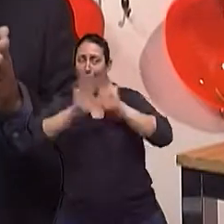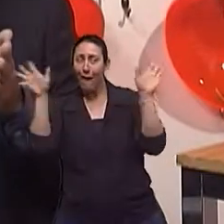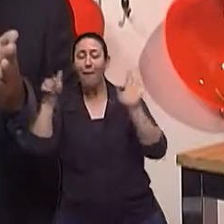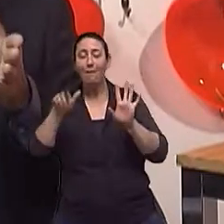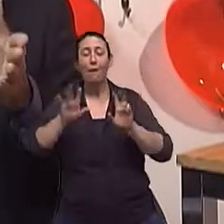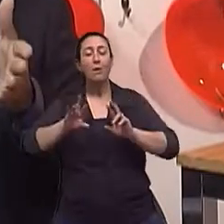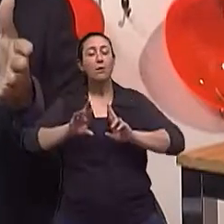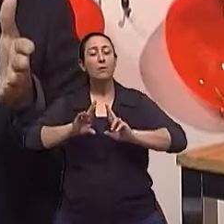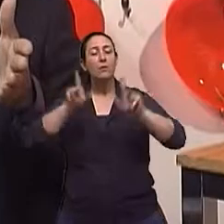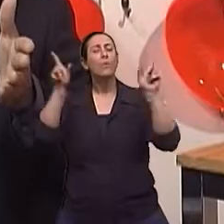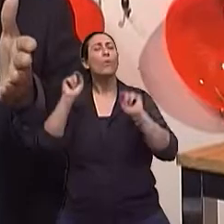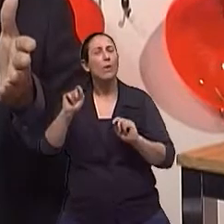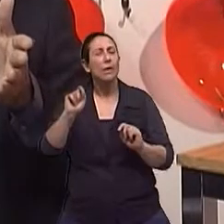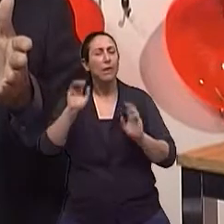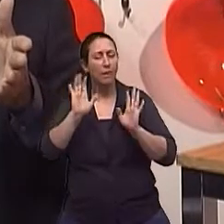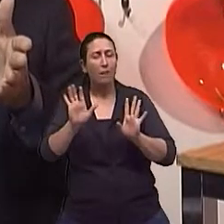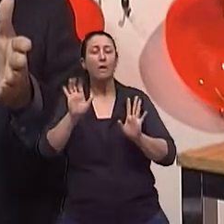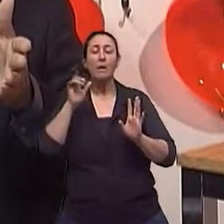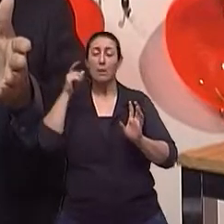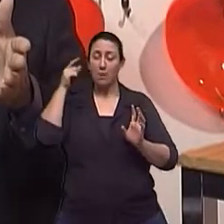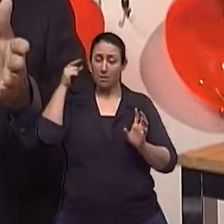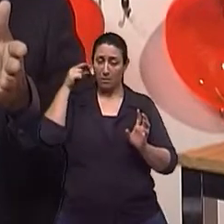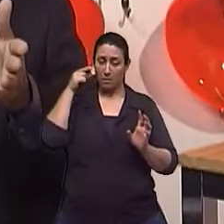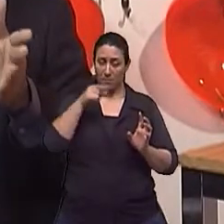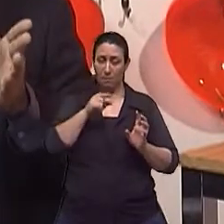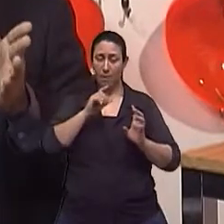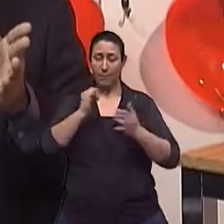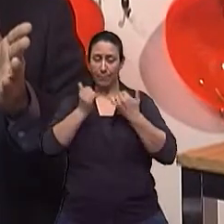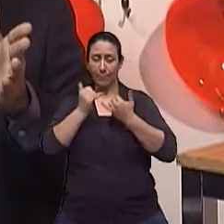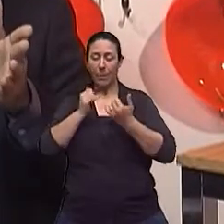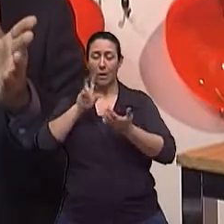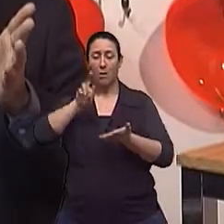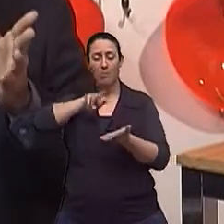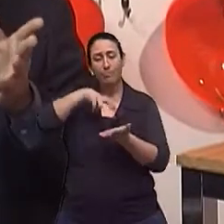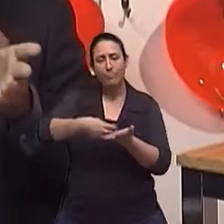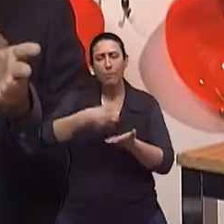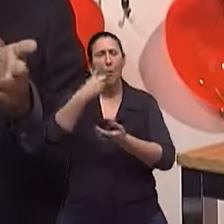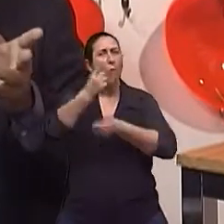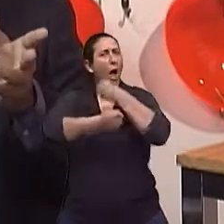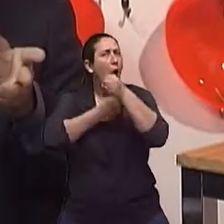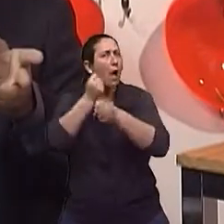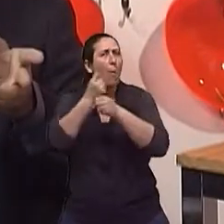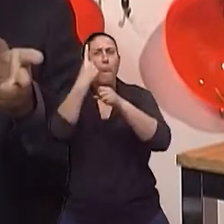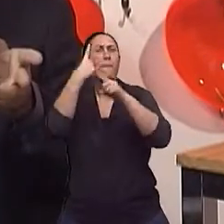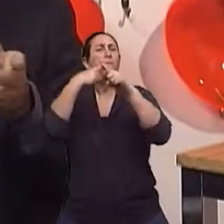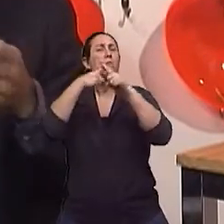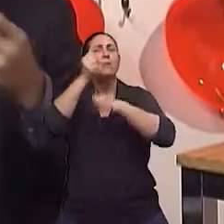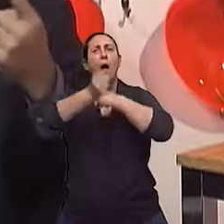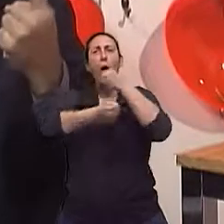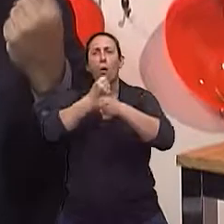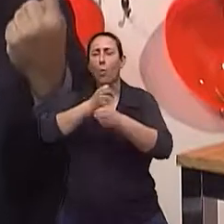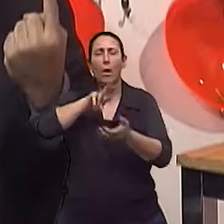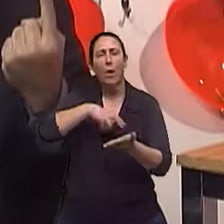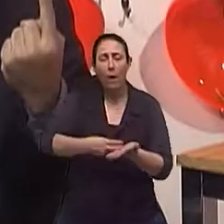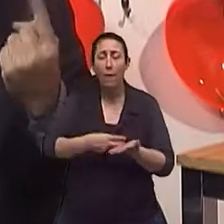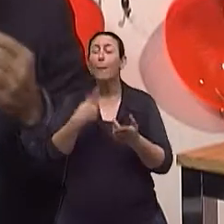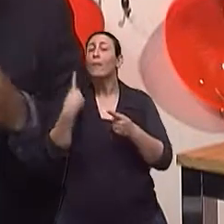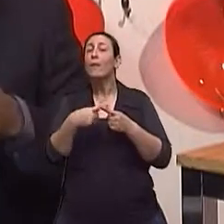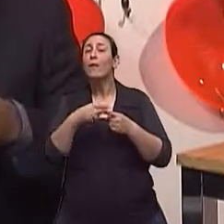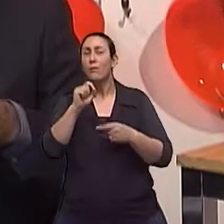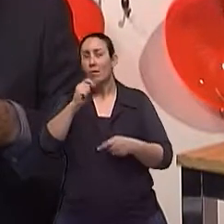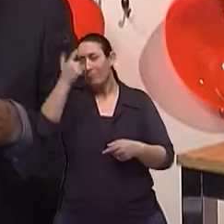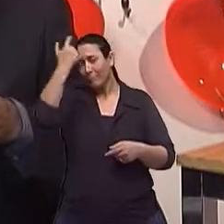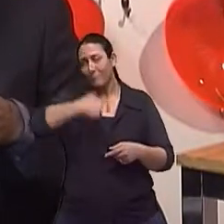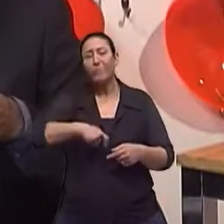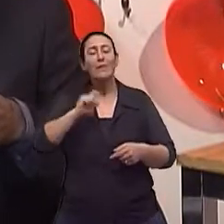o indivíduo que tem duas quedas no intervalo de um ano, é muito provável que essas quedas não sejam acidentais. Mesmo uma queda,